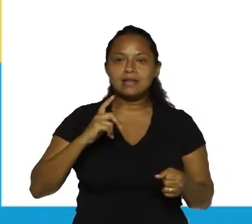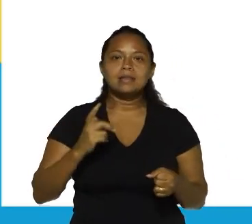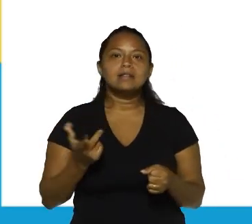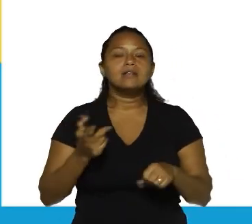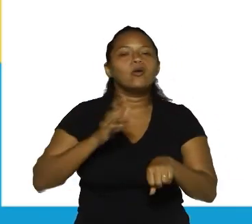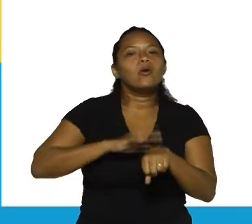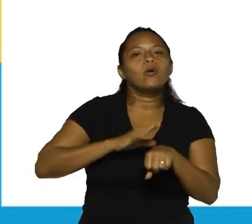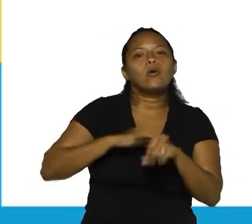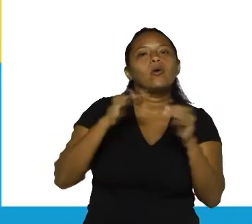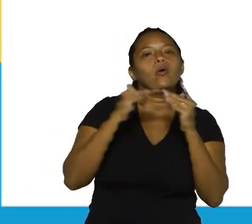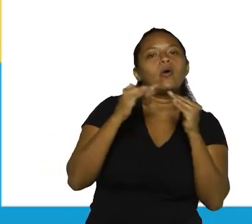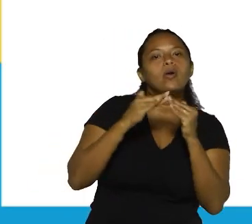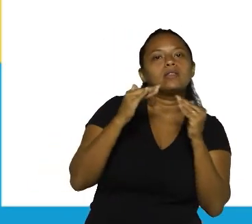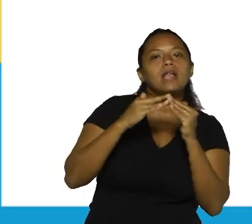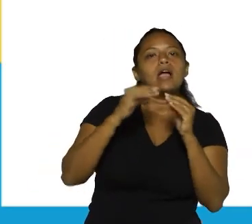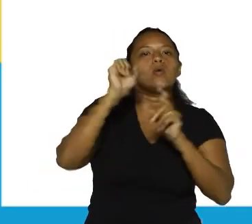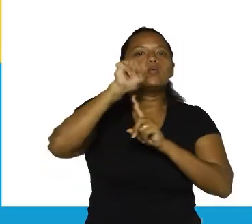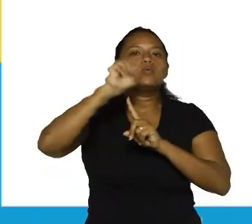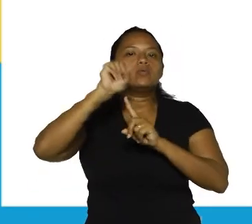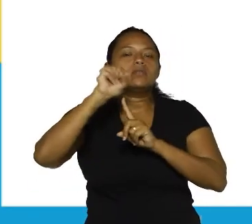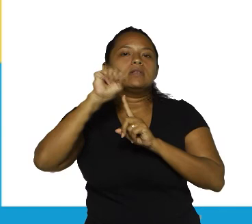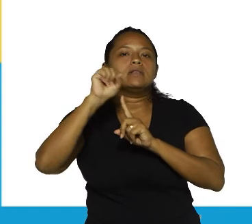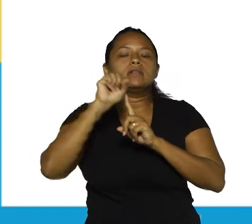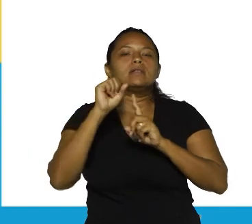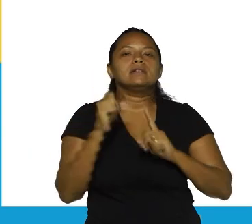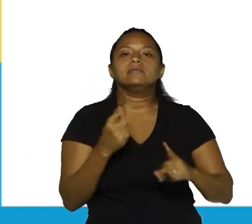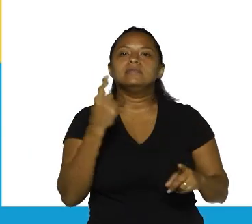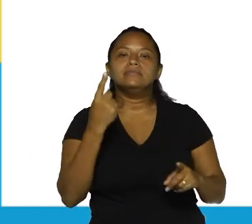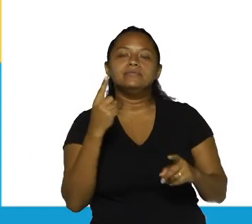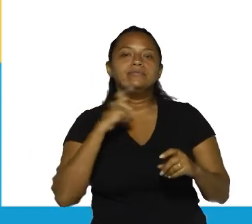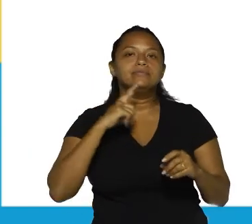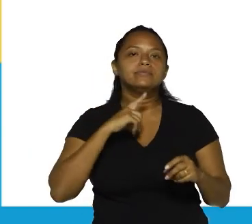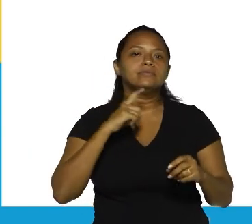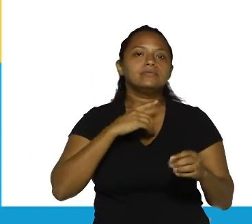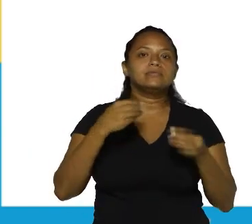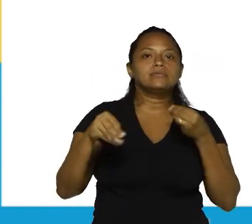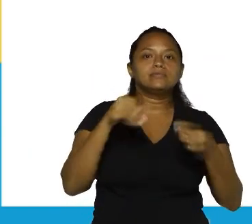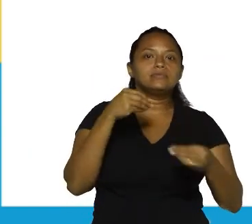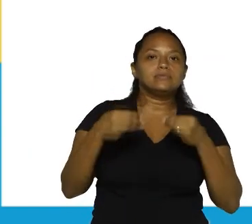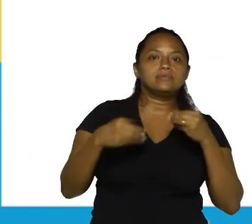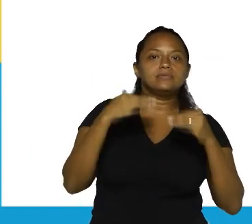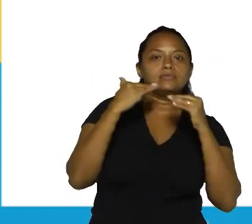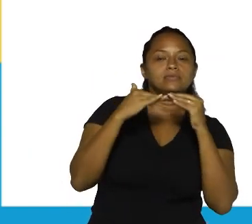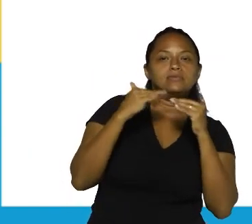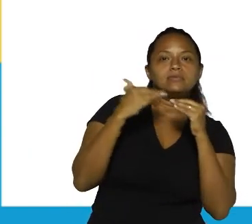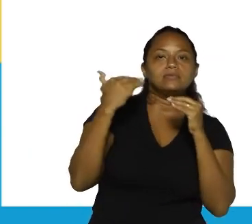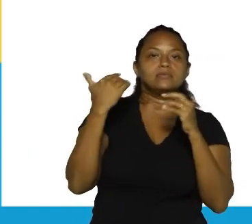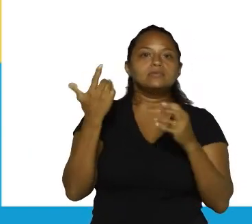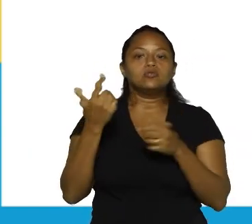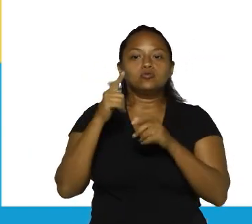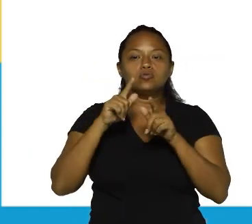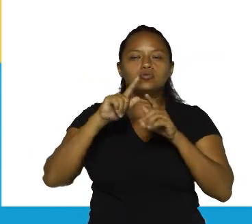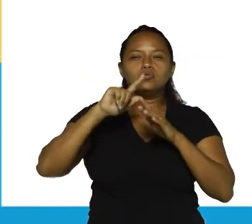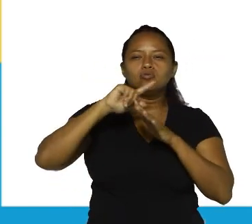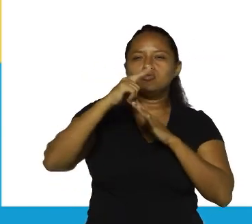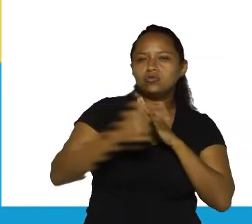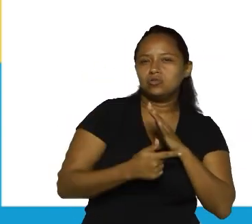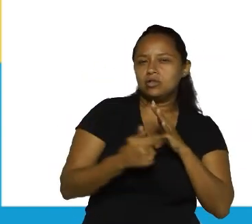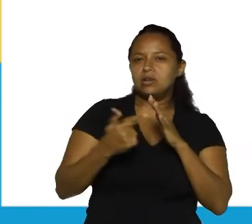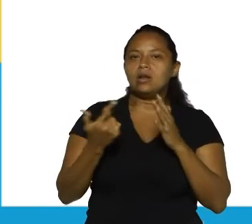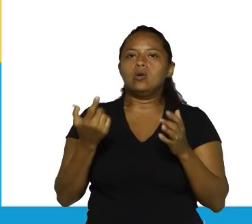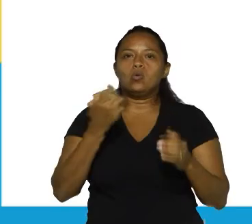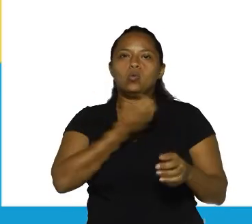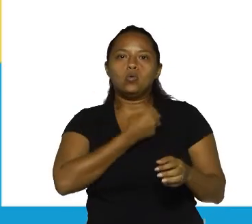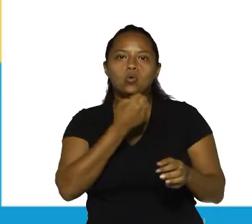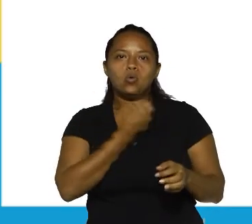concordar com o sujeito. É o único caso de flexão do verbo concordando aí com gênero, né? E número de